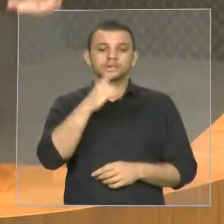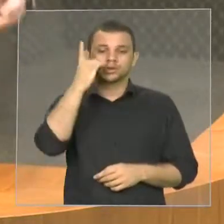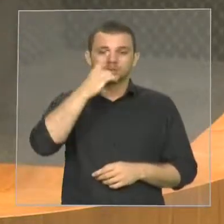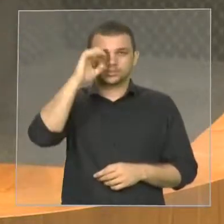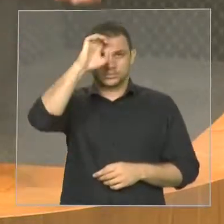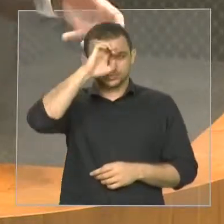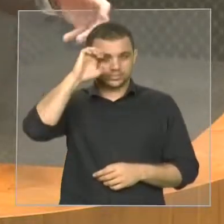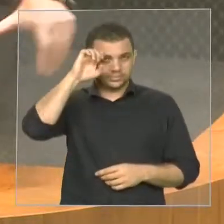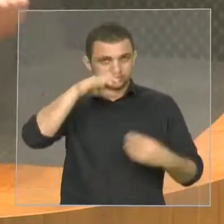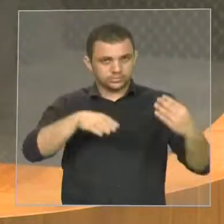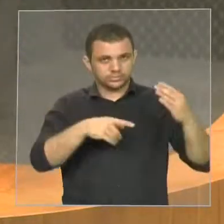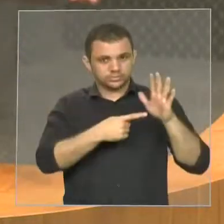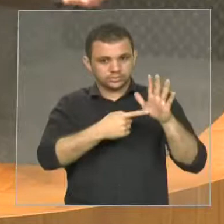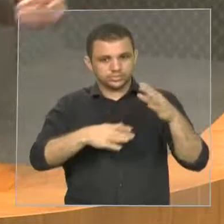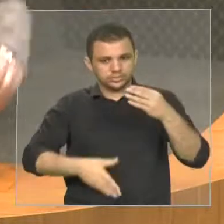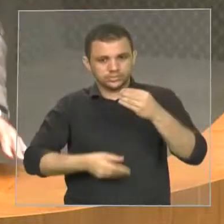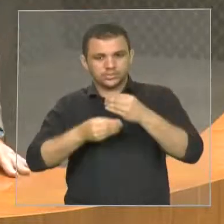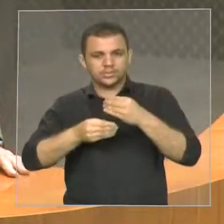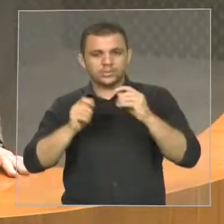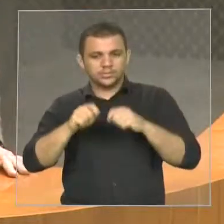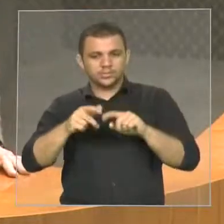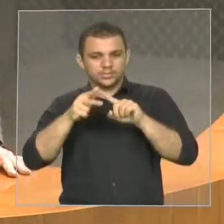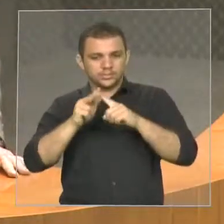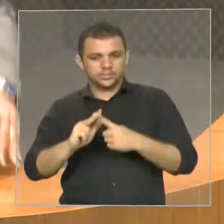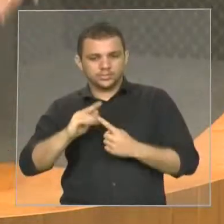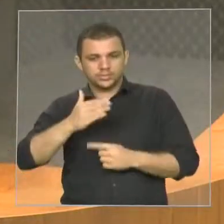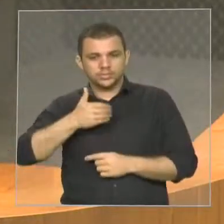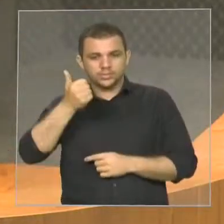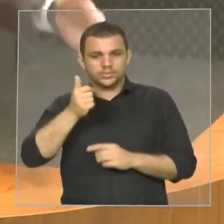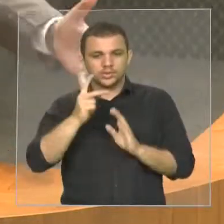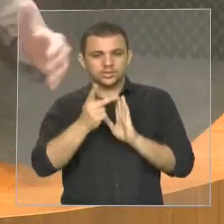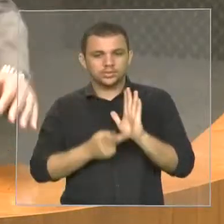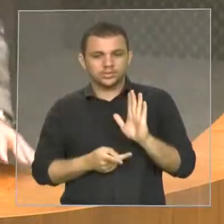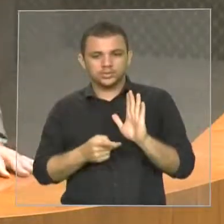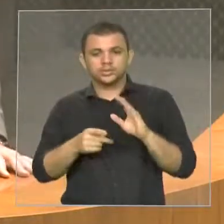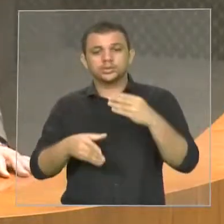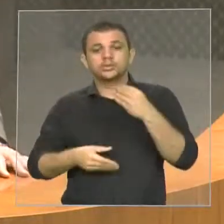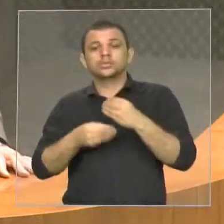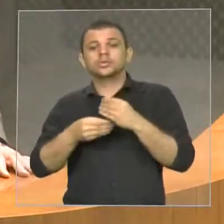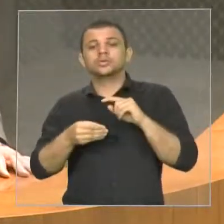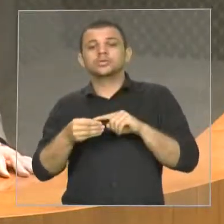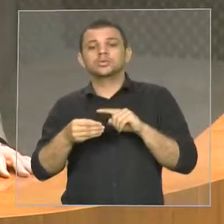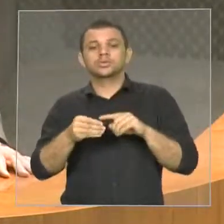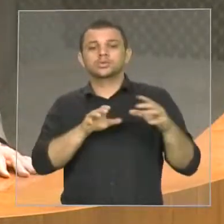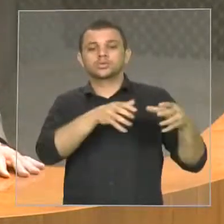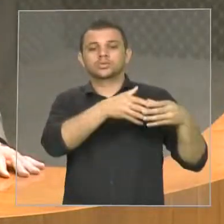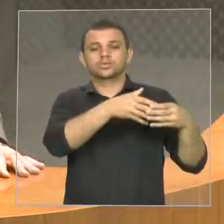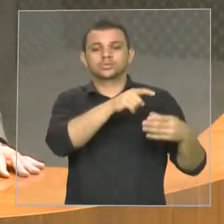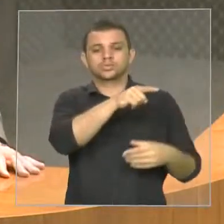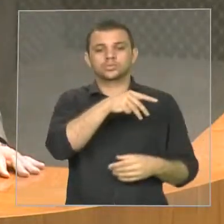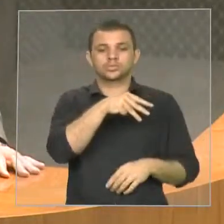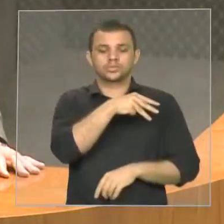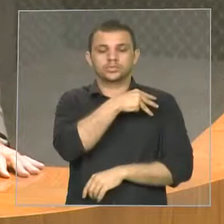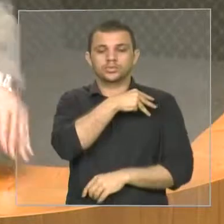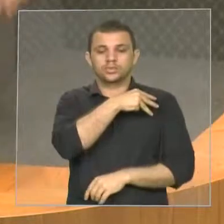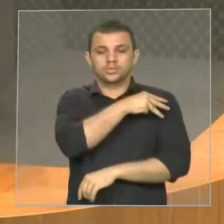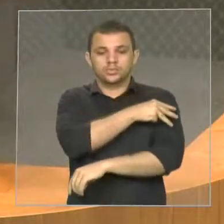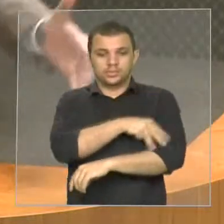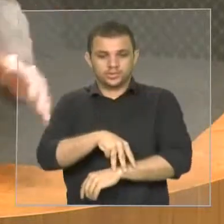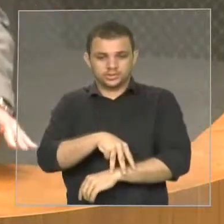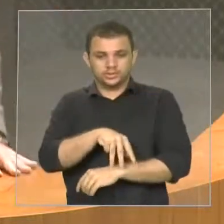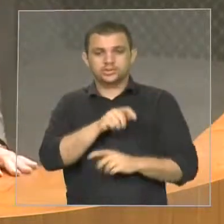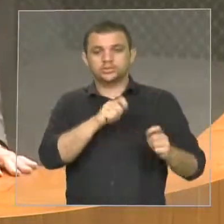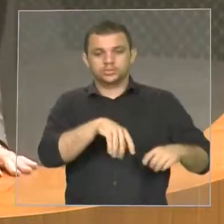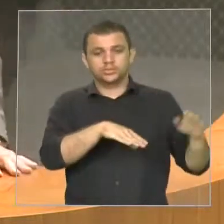melhorar e aprimorar o projeto, que é a nossa função, colocando os magistrados para fazerem parte do Conselho, a Associação dos Magistrados, a